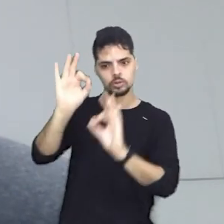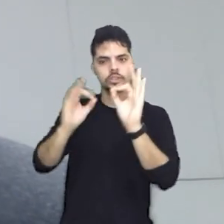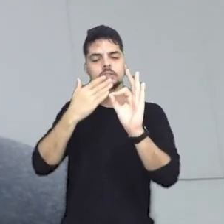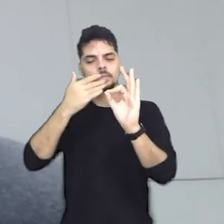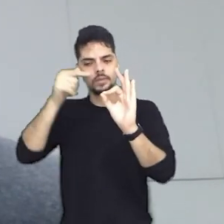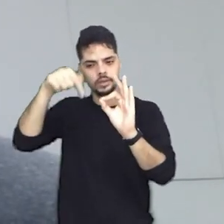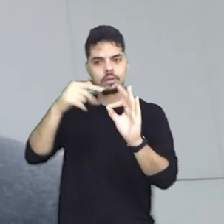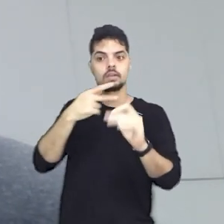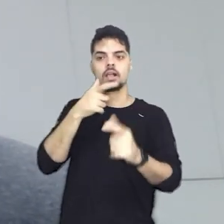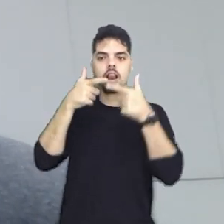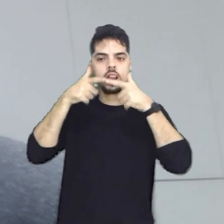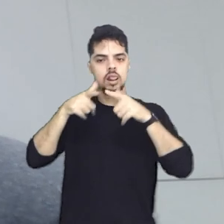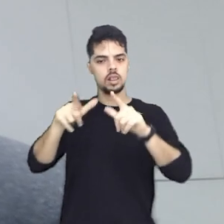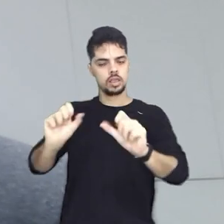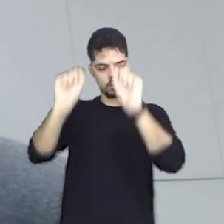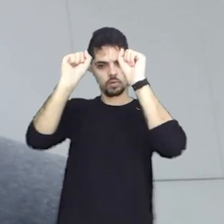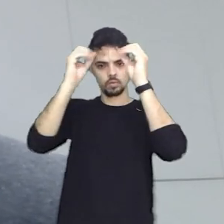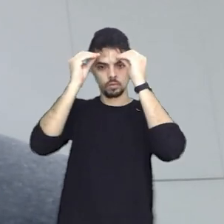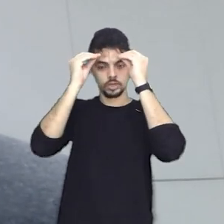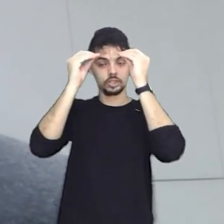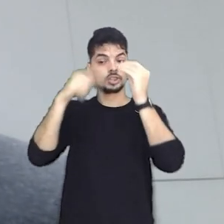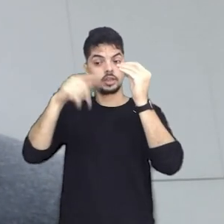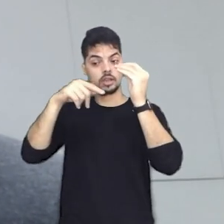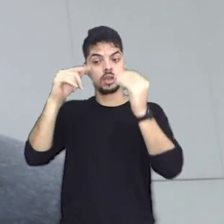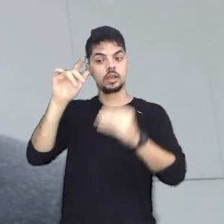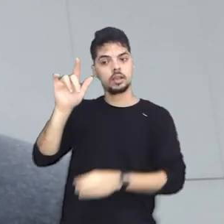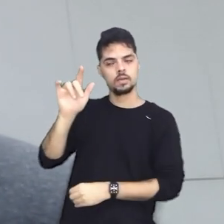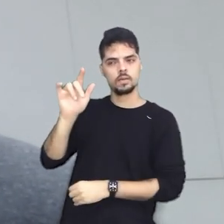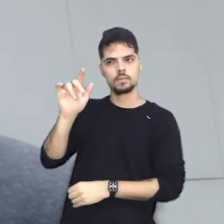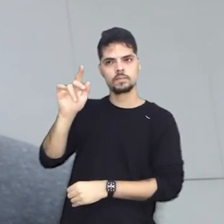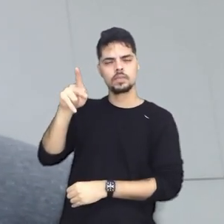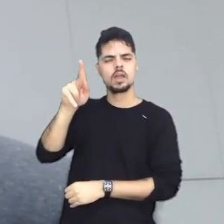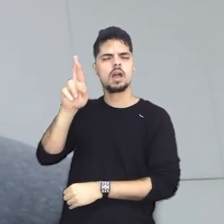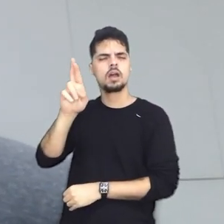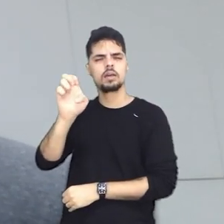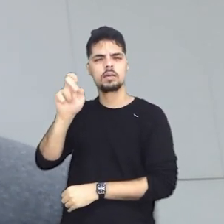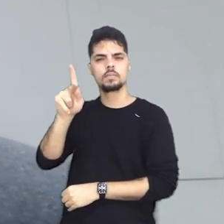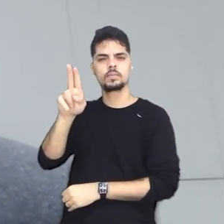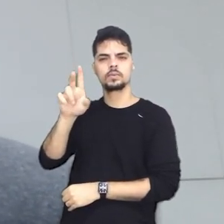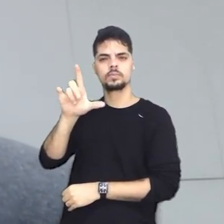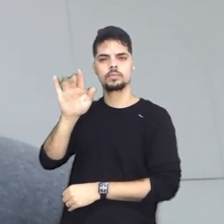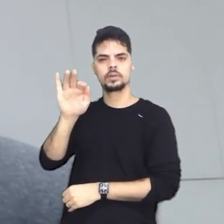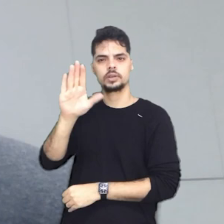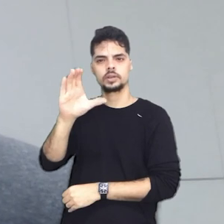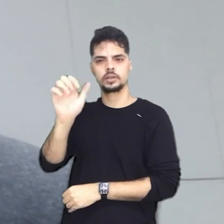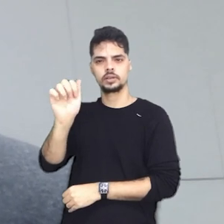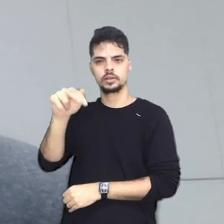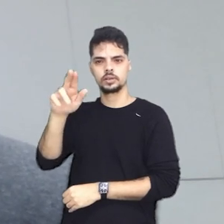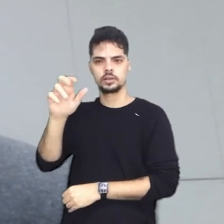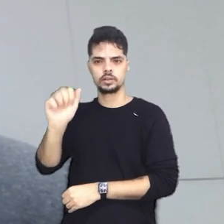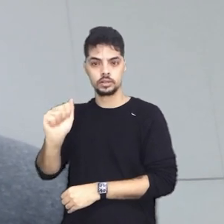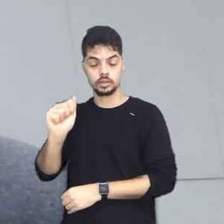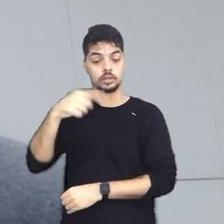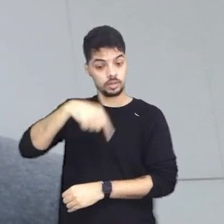Revolução de 1817 e a formação de uma linguagem republicana no